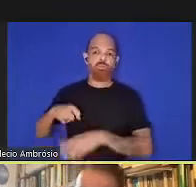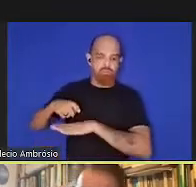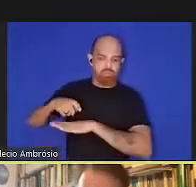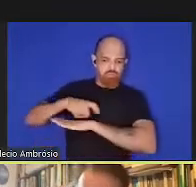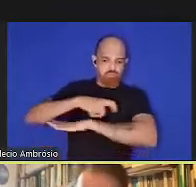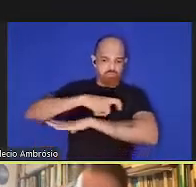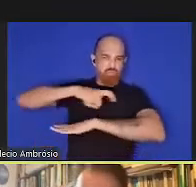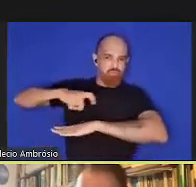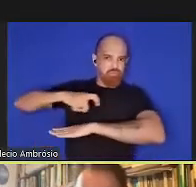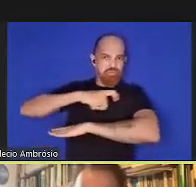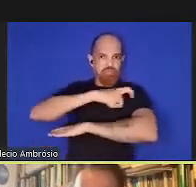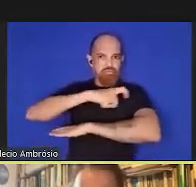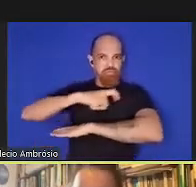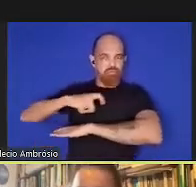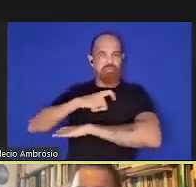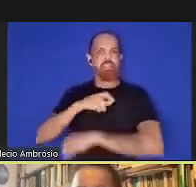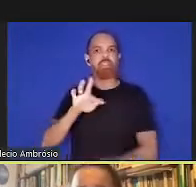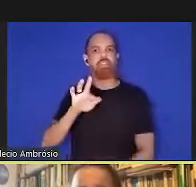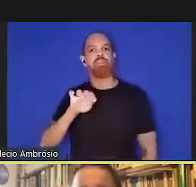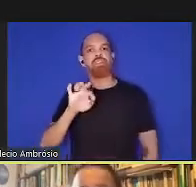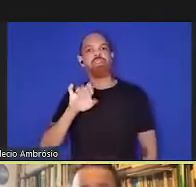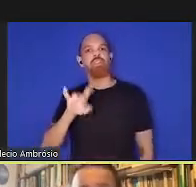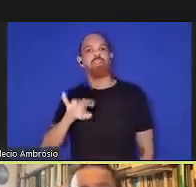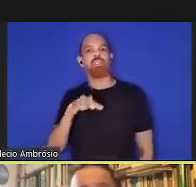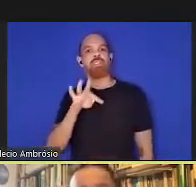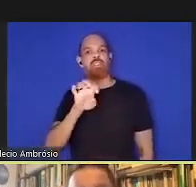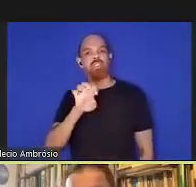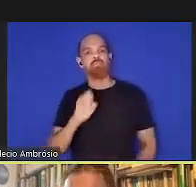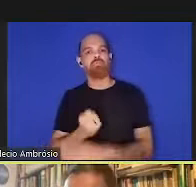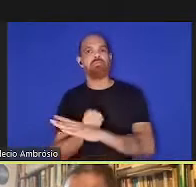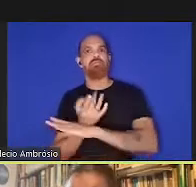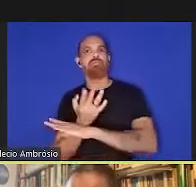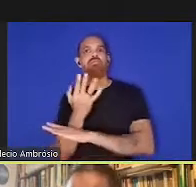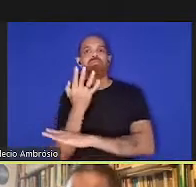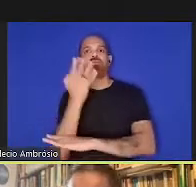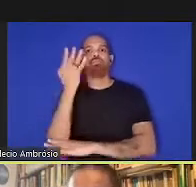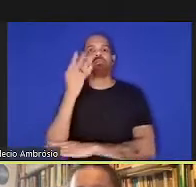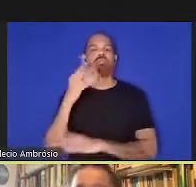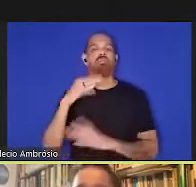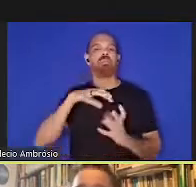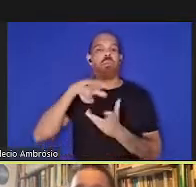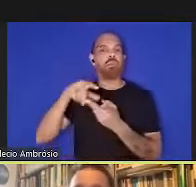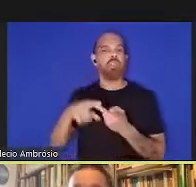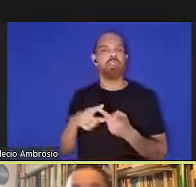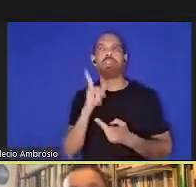muito, que acaba entrando no meio ambiente, acaba entrando nos mares,